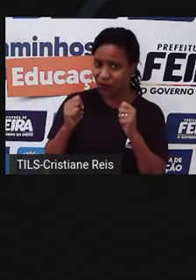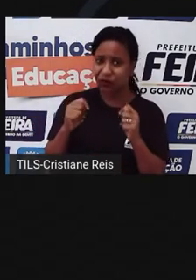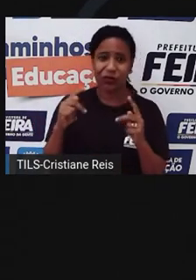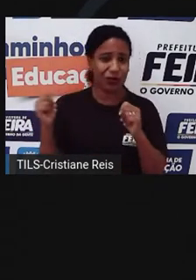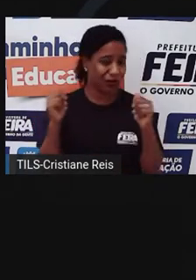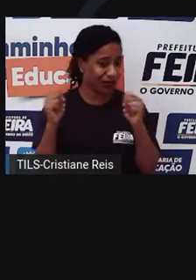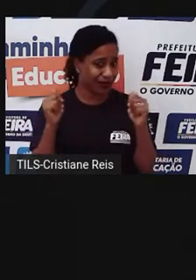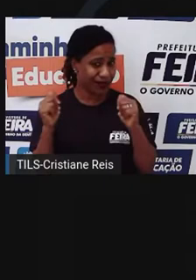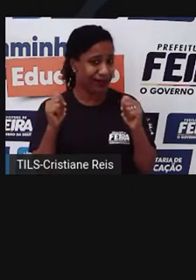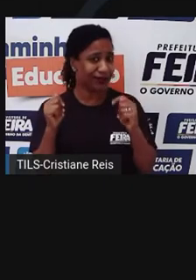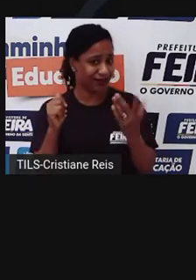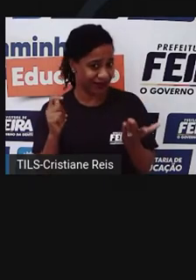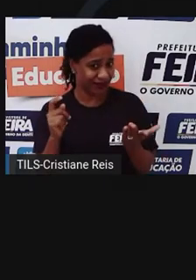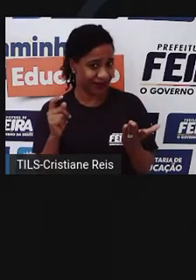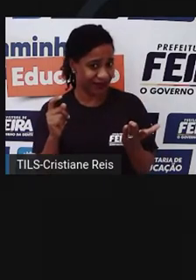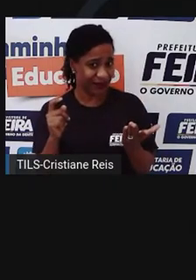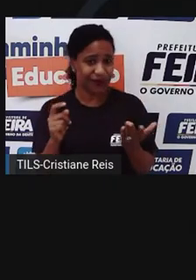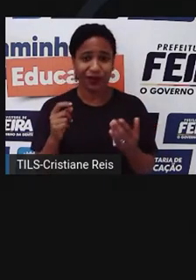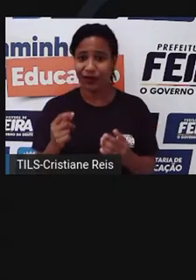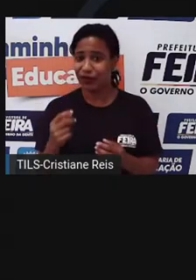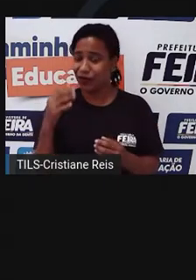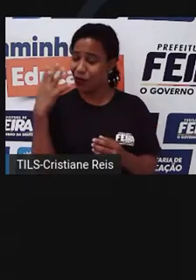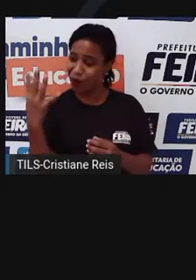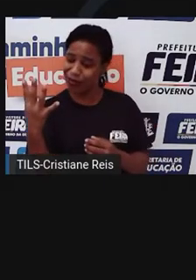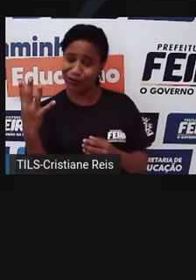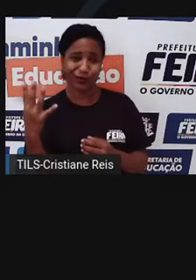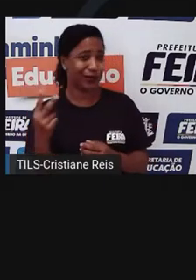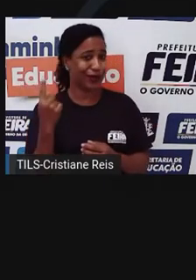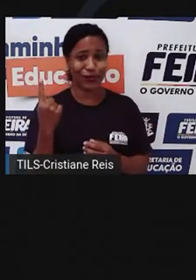economizando. Eu geralmente pego quatro.